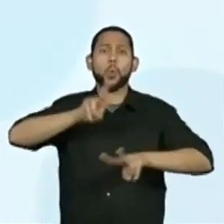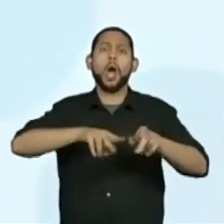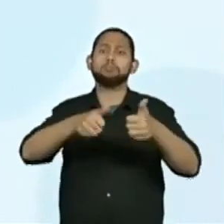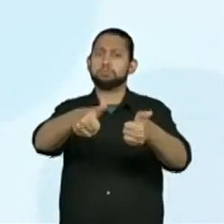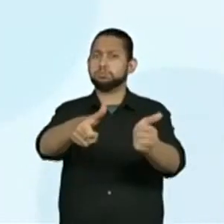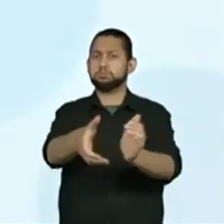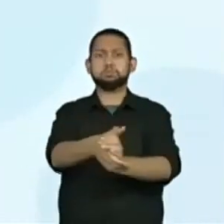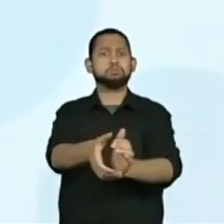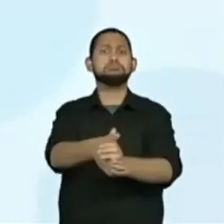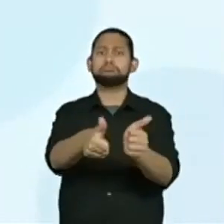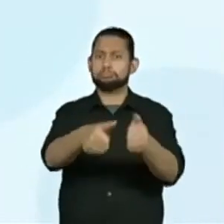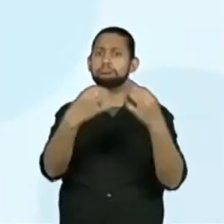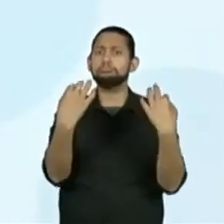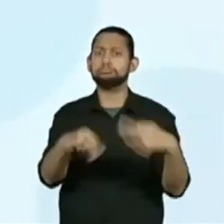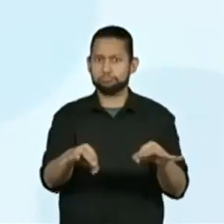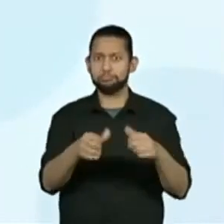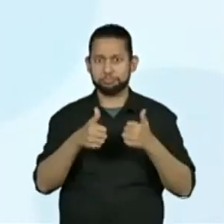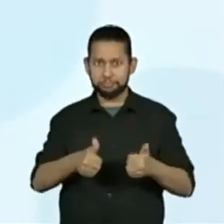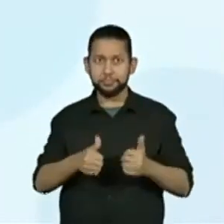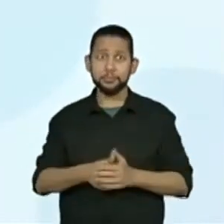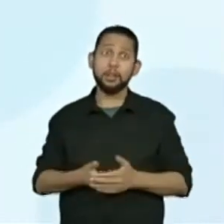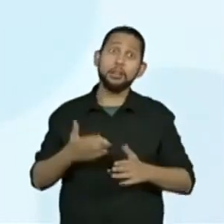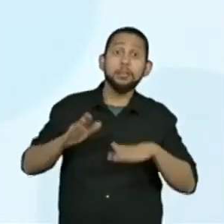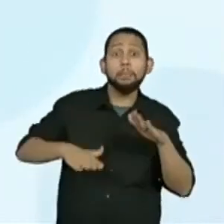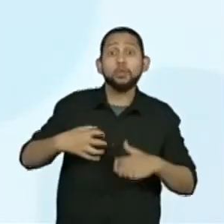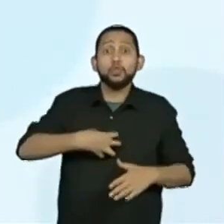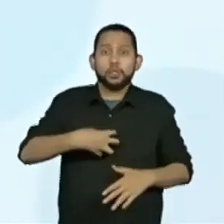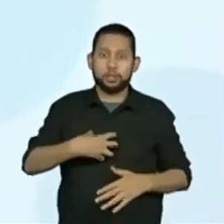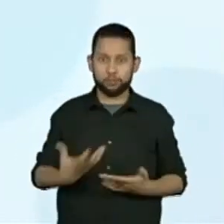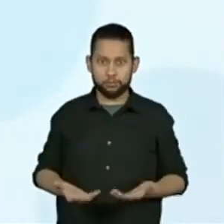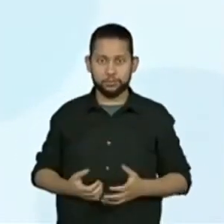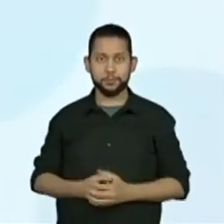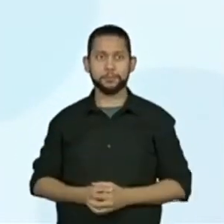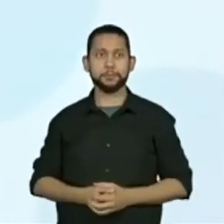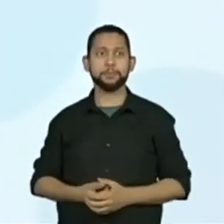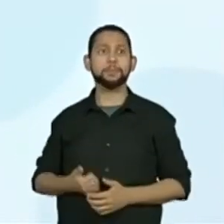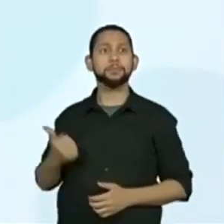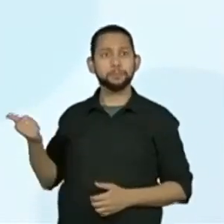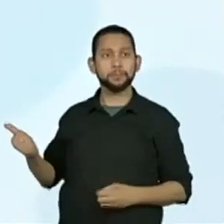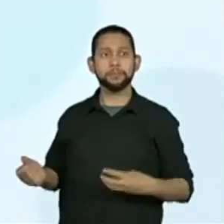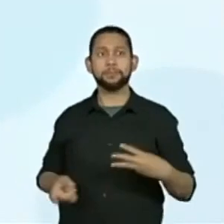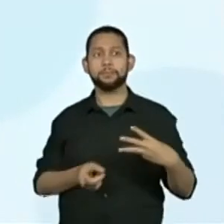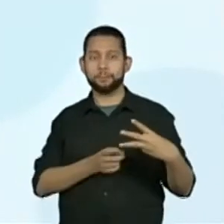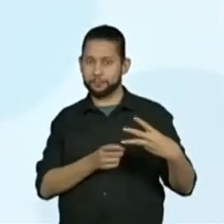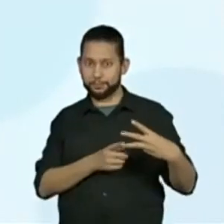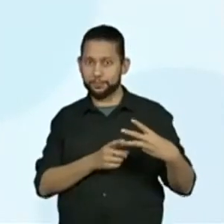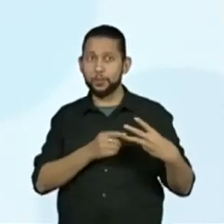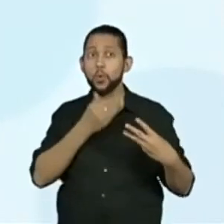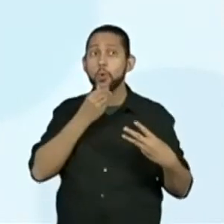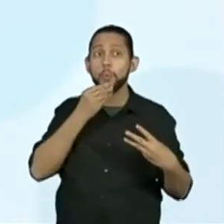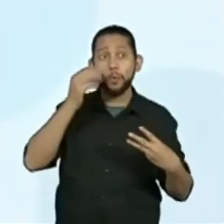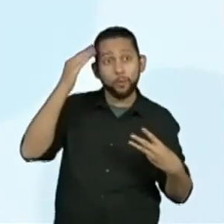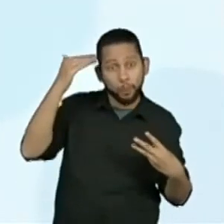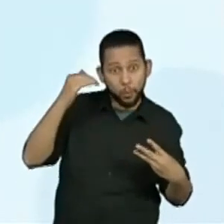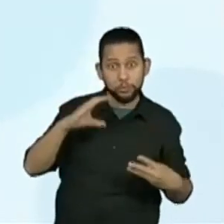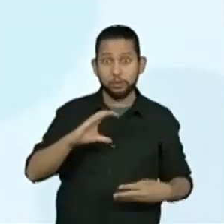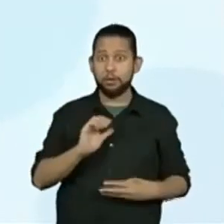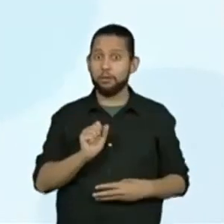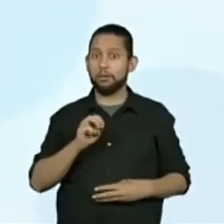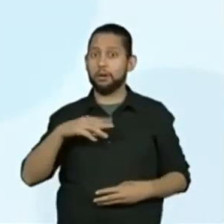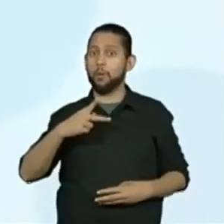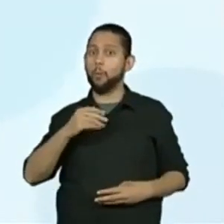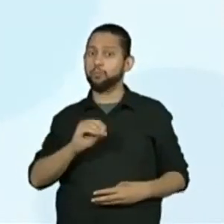São bem relacionados, dependendo do formato. Terceiro. O autor, Augusto de